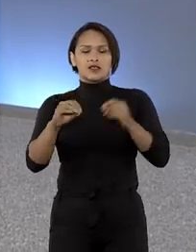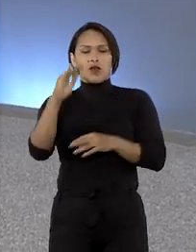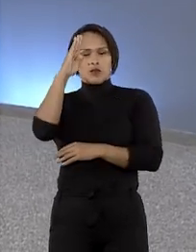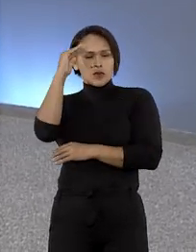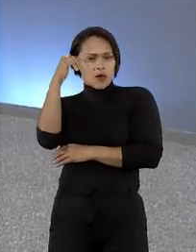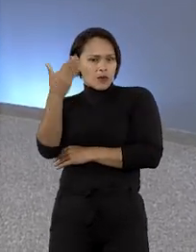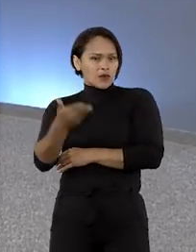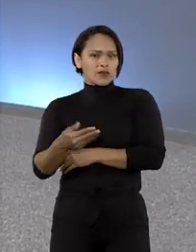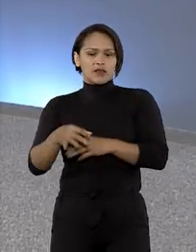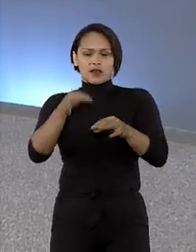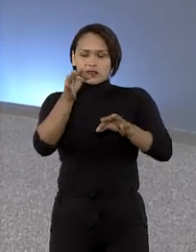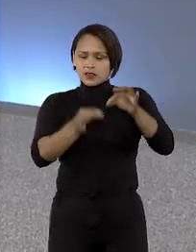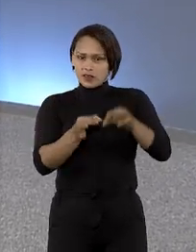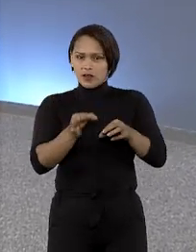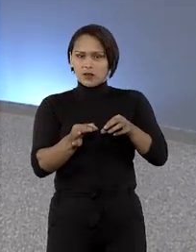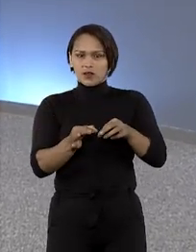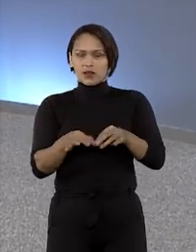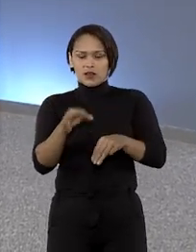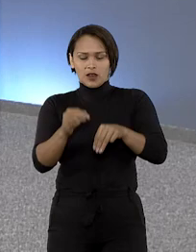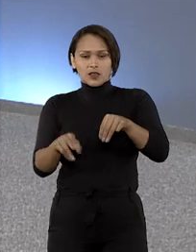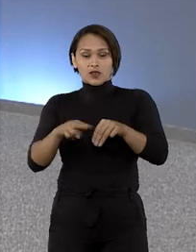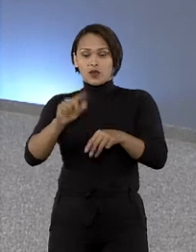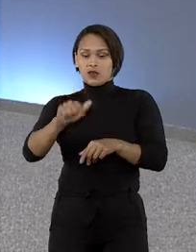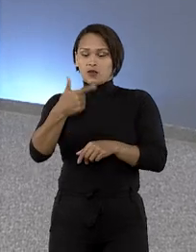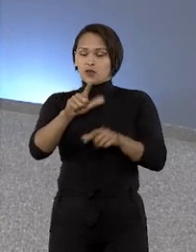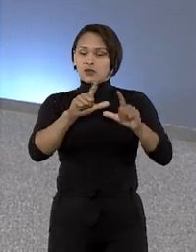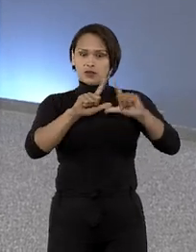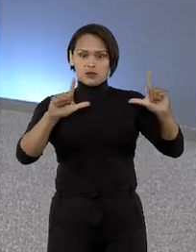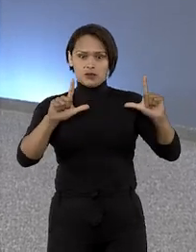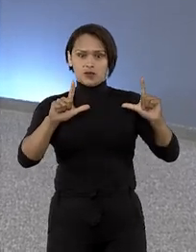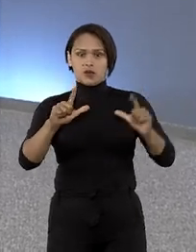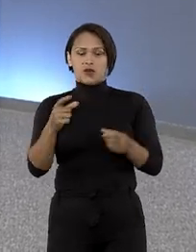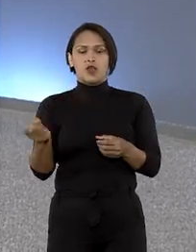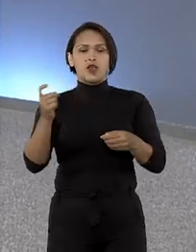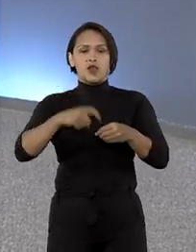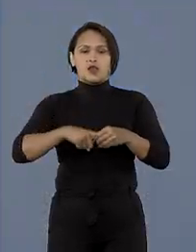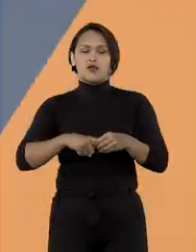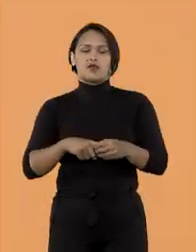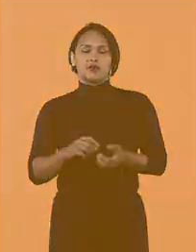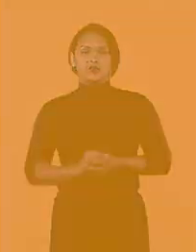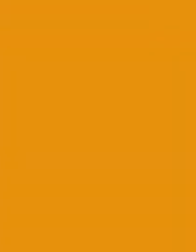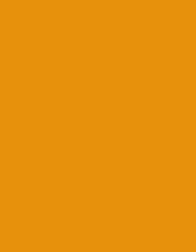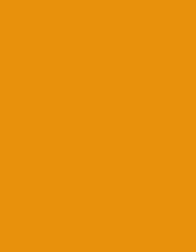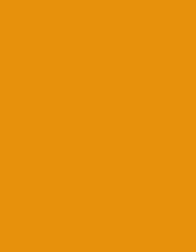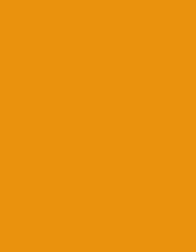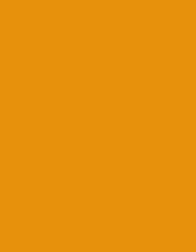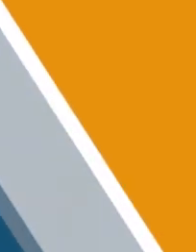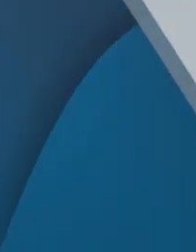prestou homenagem ao ministro Napoleão. É no próximo bloco. Eu volto em instantes.